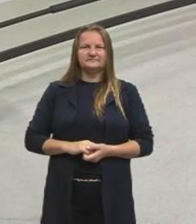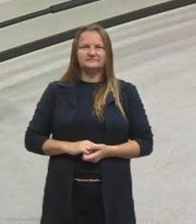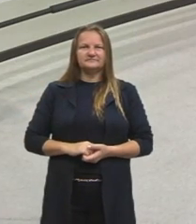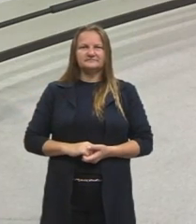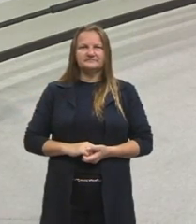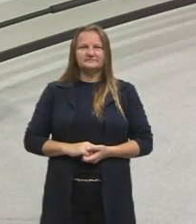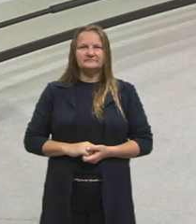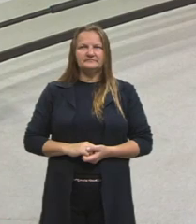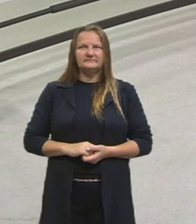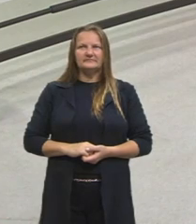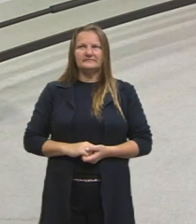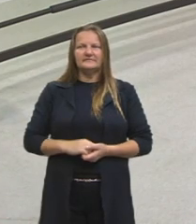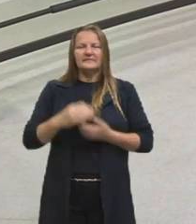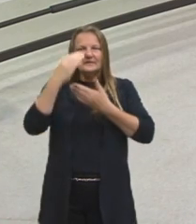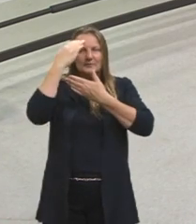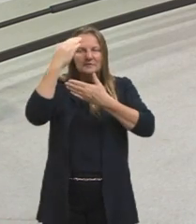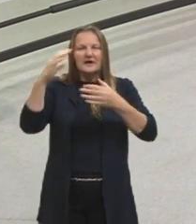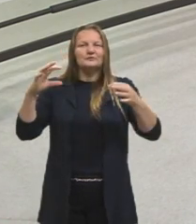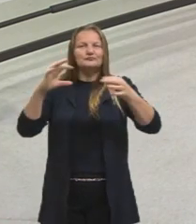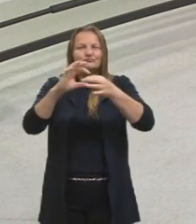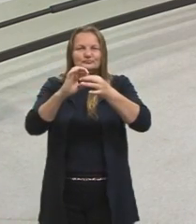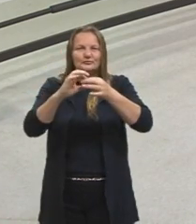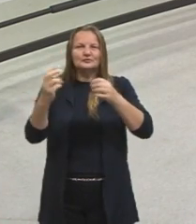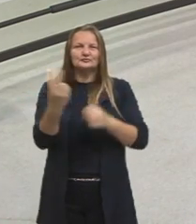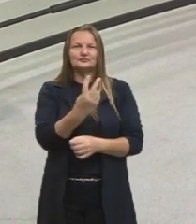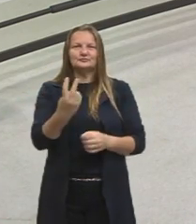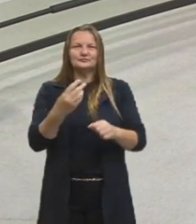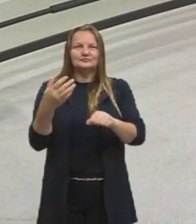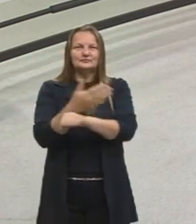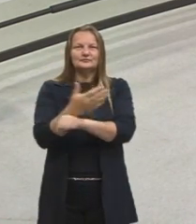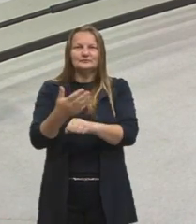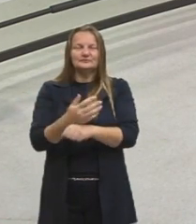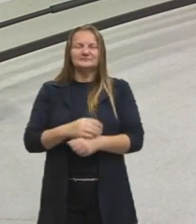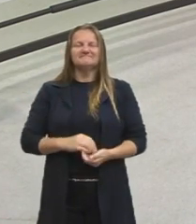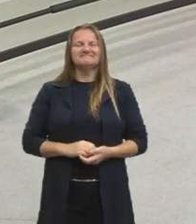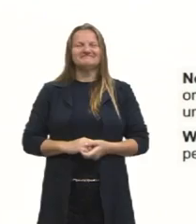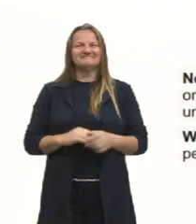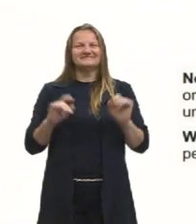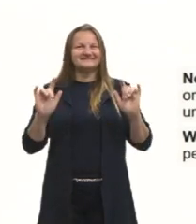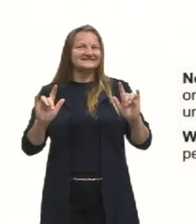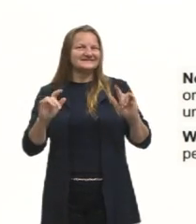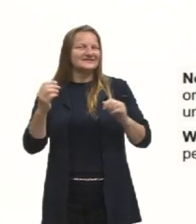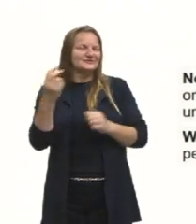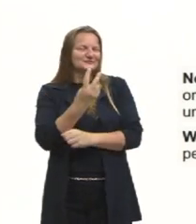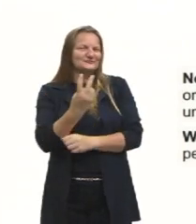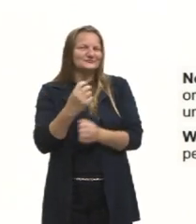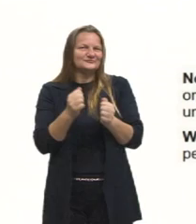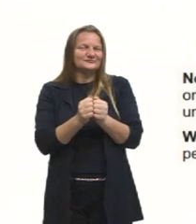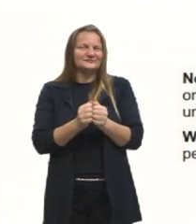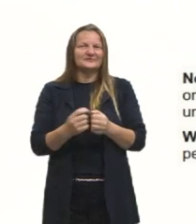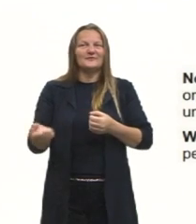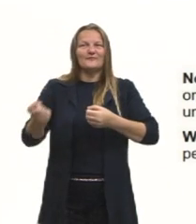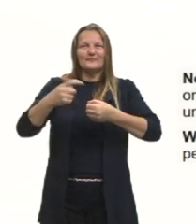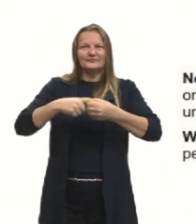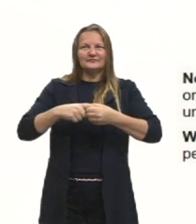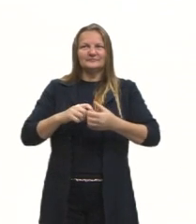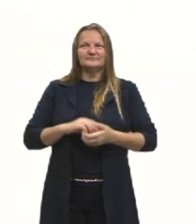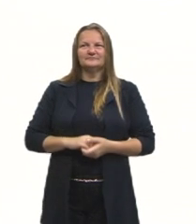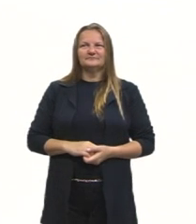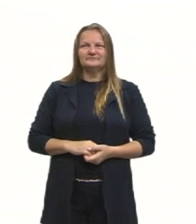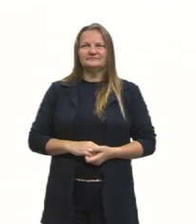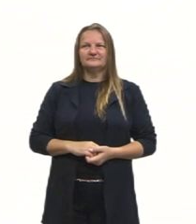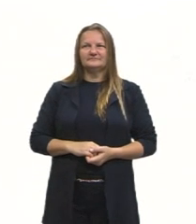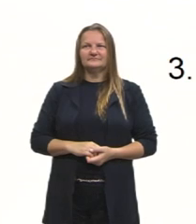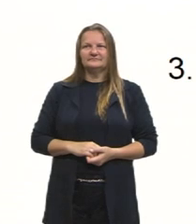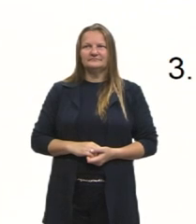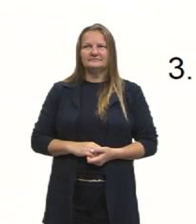Muito obrigada, Paulo. Obrigadão pela tua participação. Muito obrigada. Muito Muito bem. Vamos retomar, então. Vamos continuar a